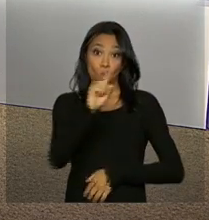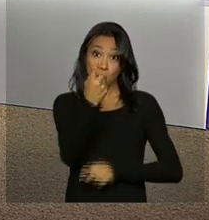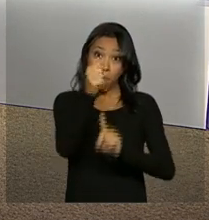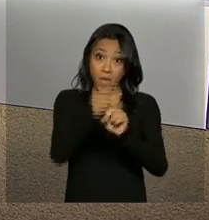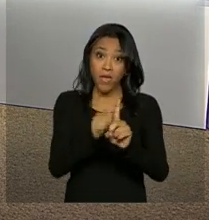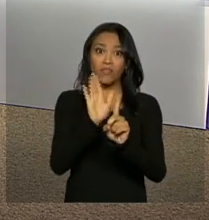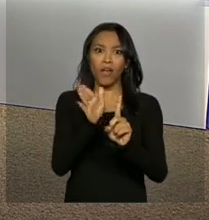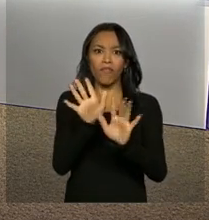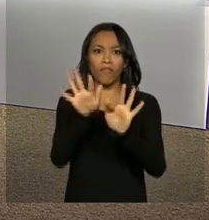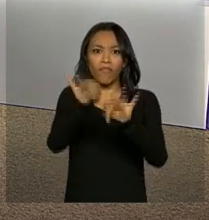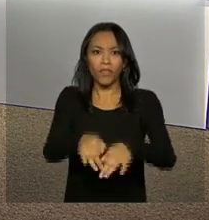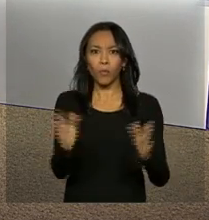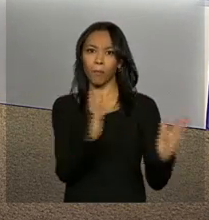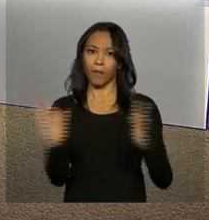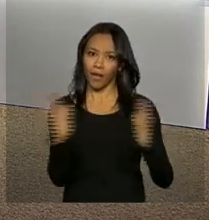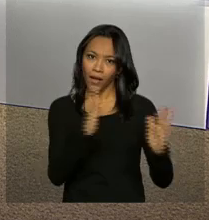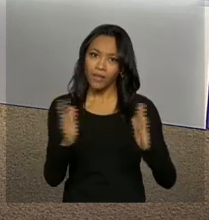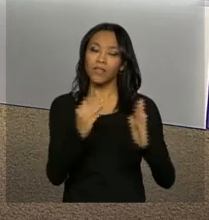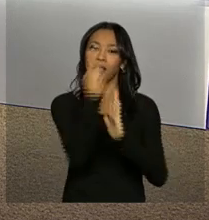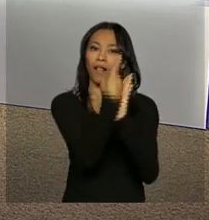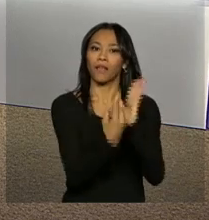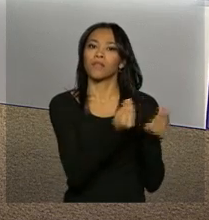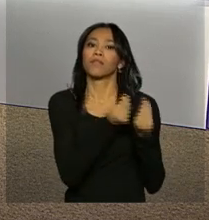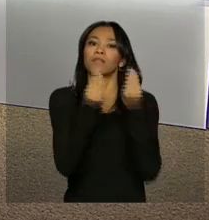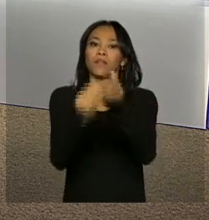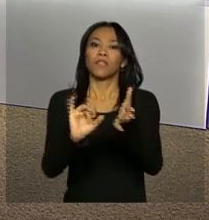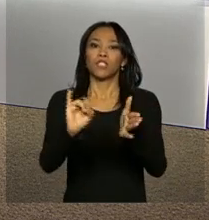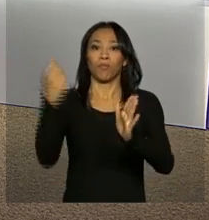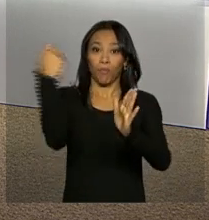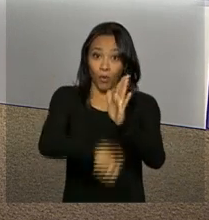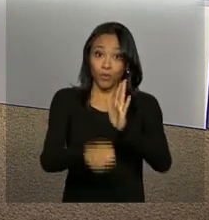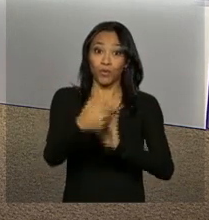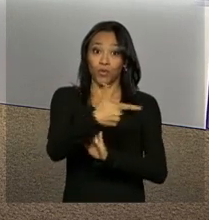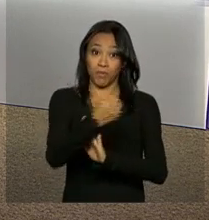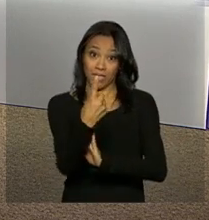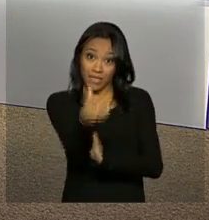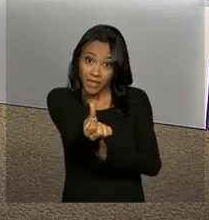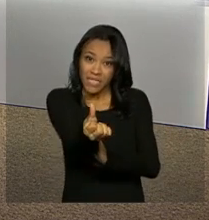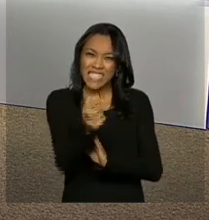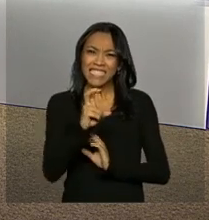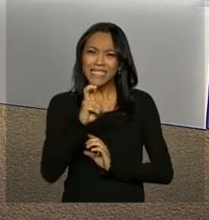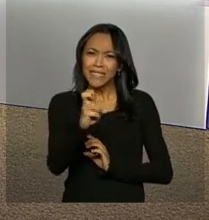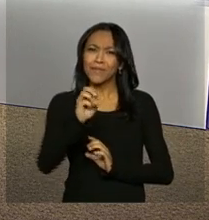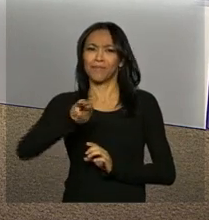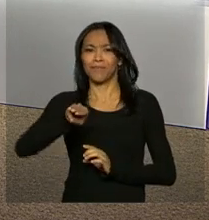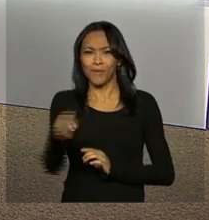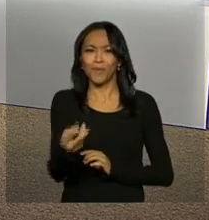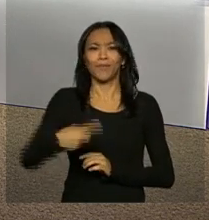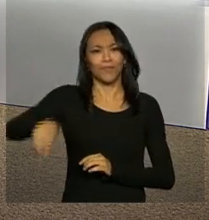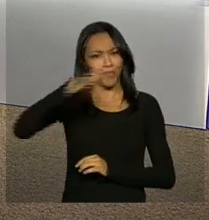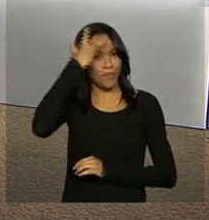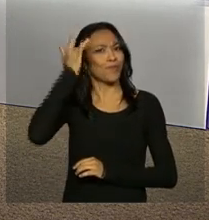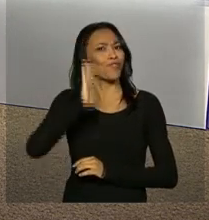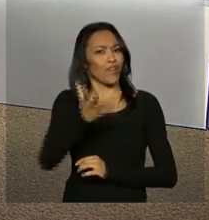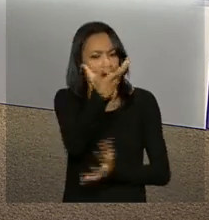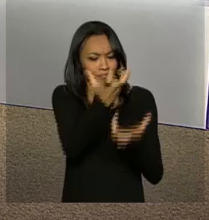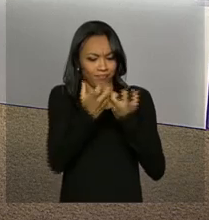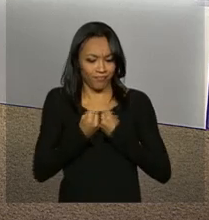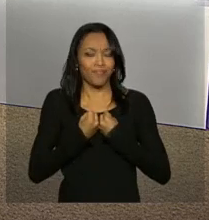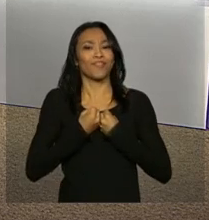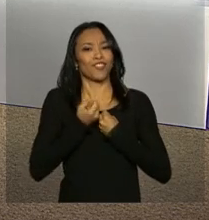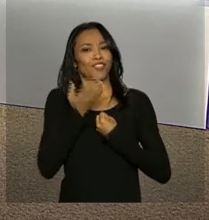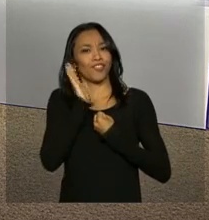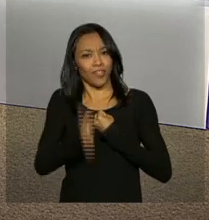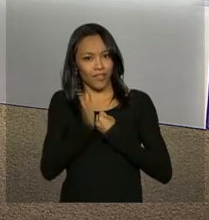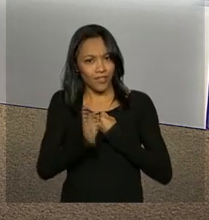mês do fim do prazo para a entrega da declaração do Imposto de Renda 2016, 5 milhões de contribuintes já enviaram a